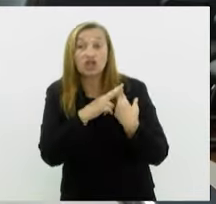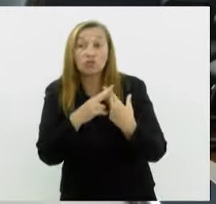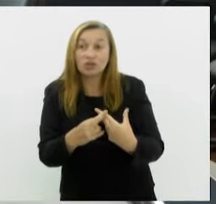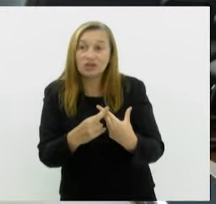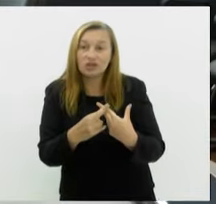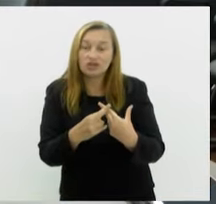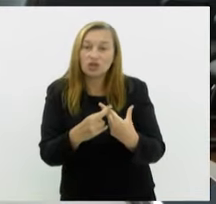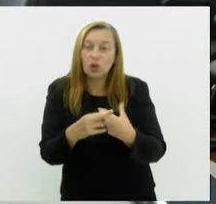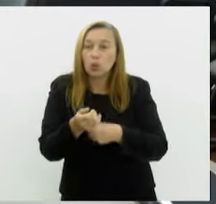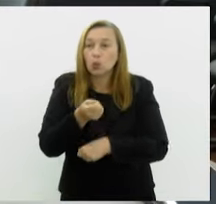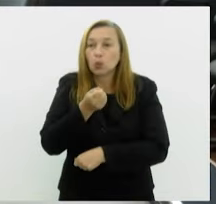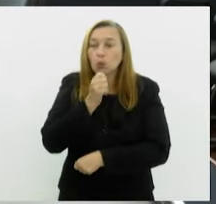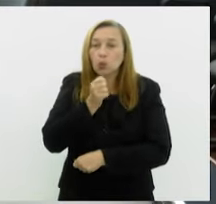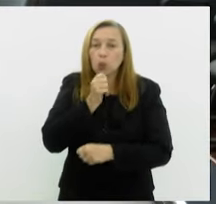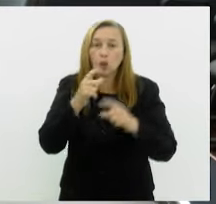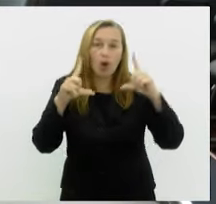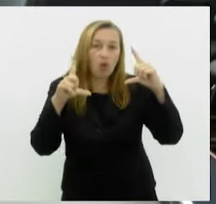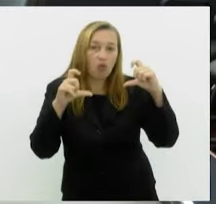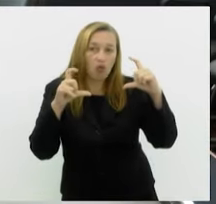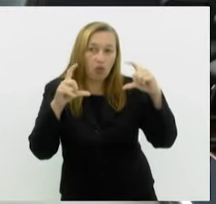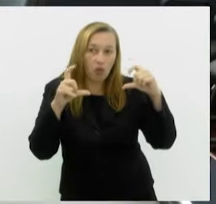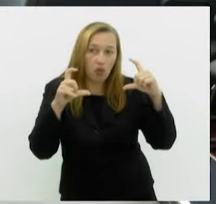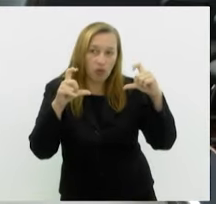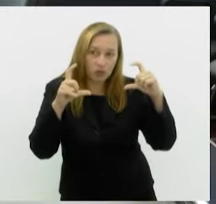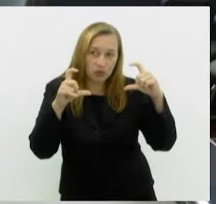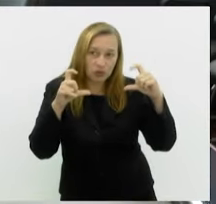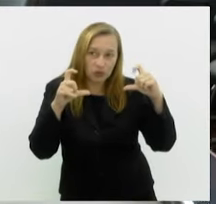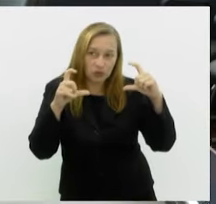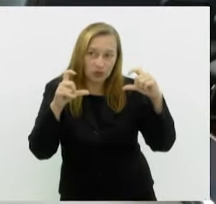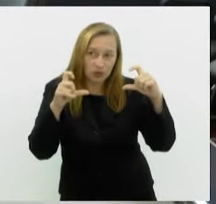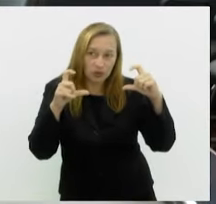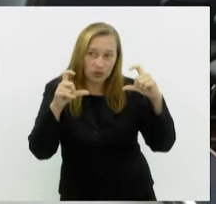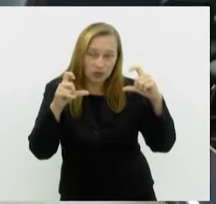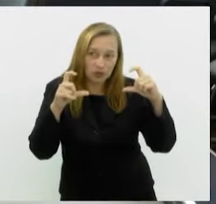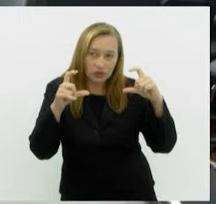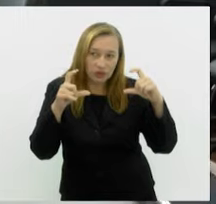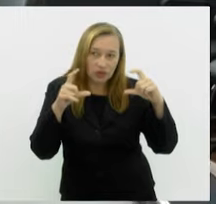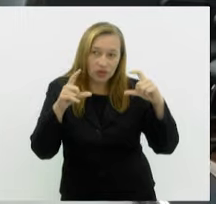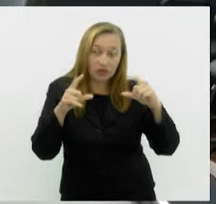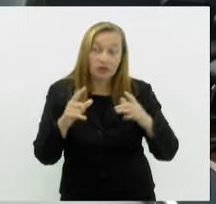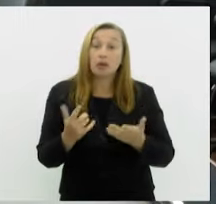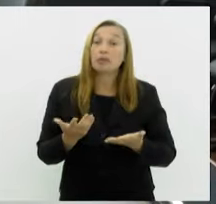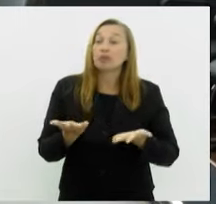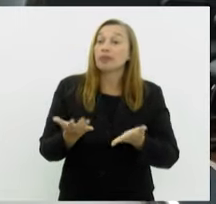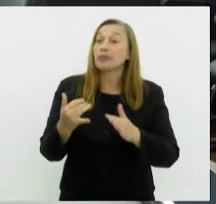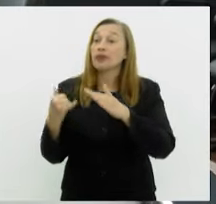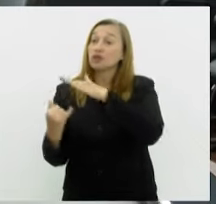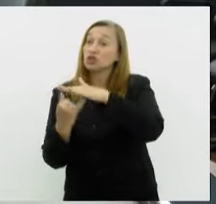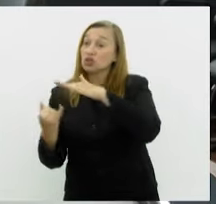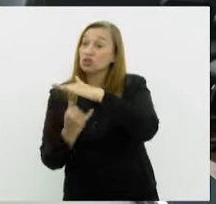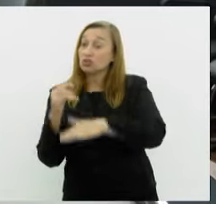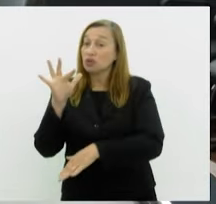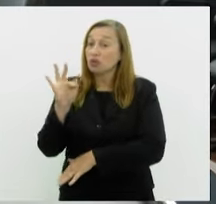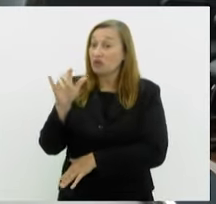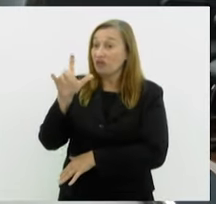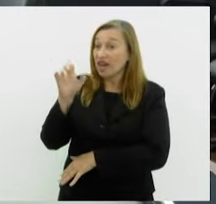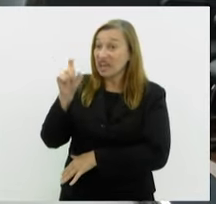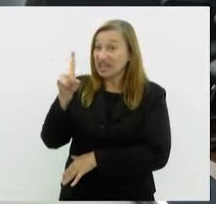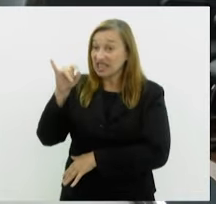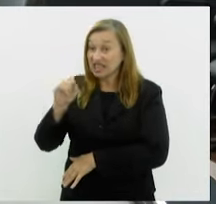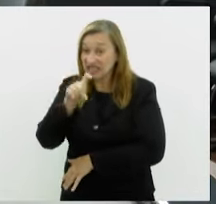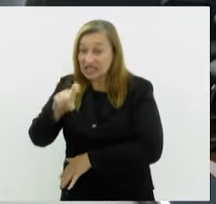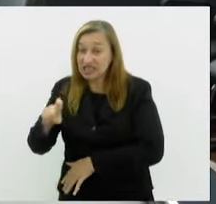que nenhuma fotografia passa pelo crivo do Instituto Félix Pacheco. Ou seja, não tem